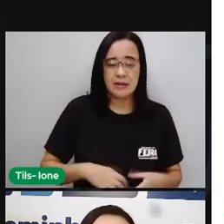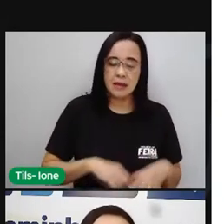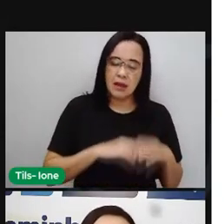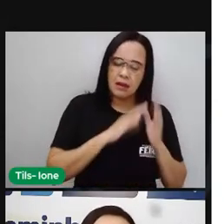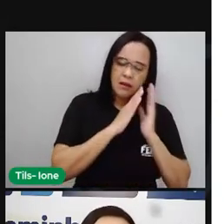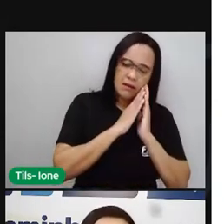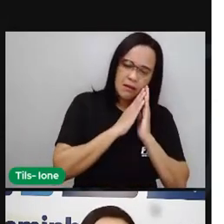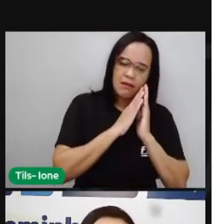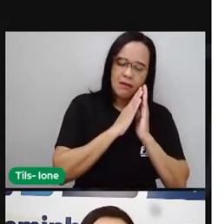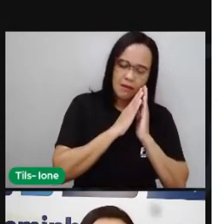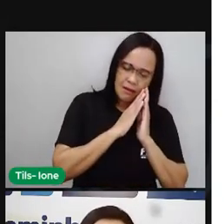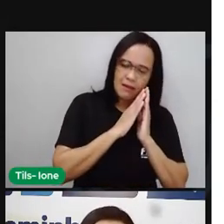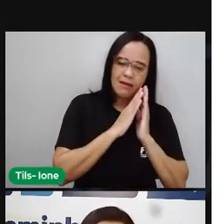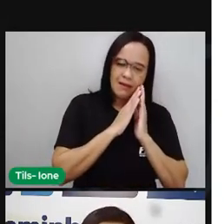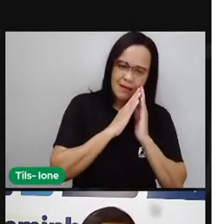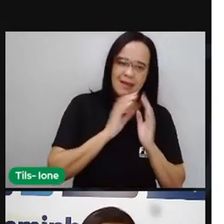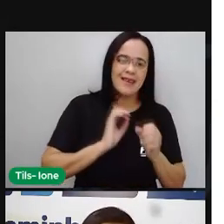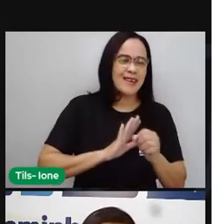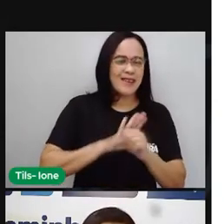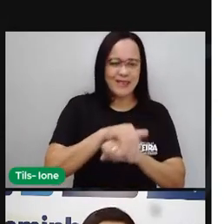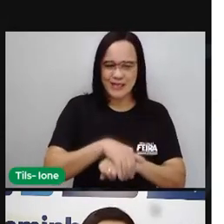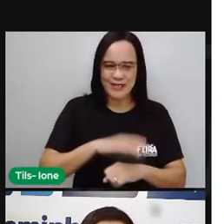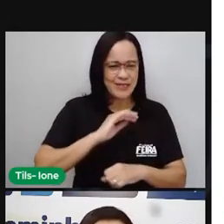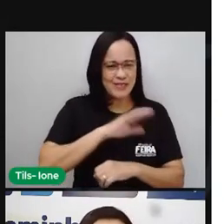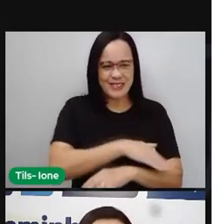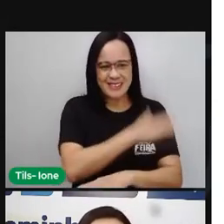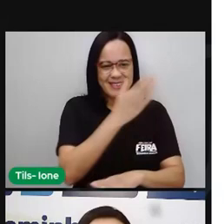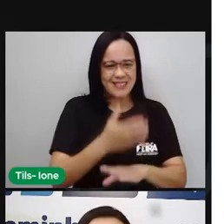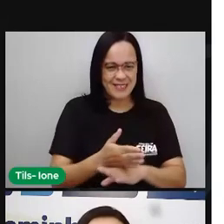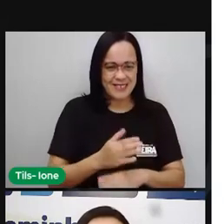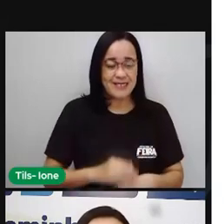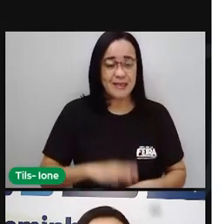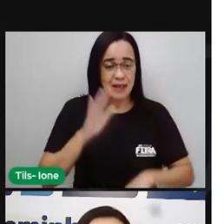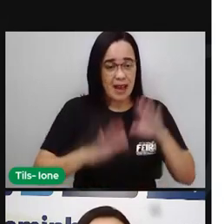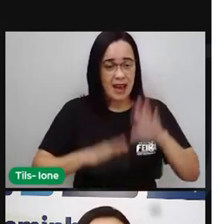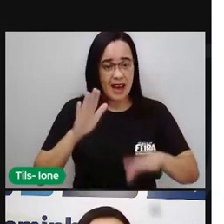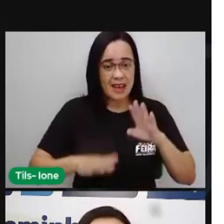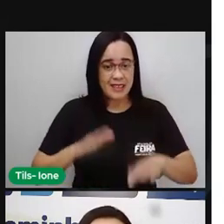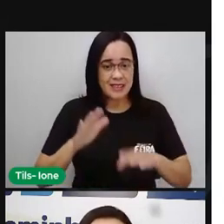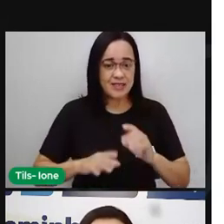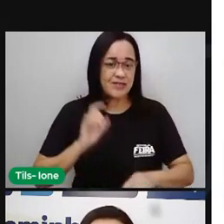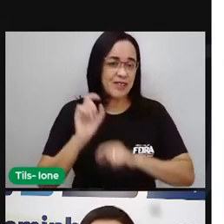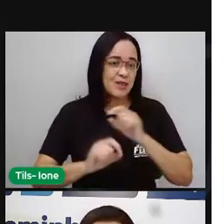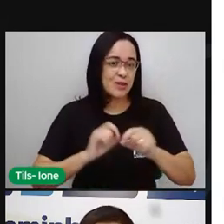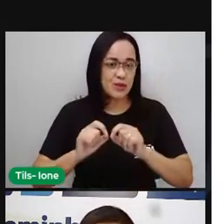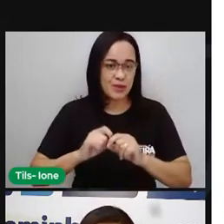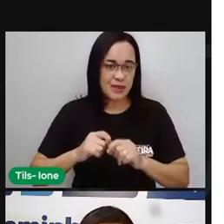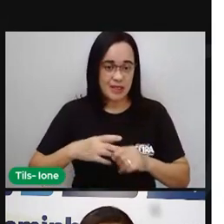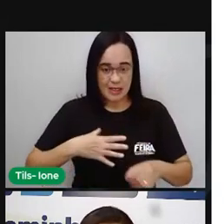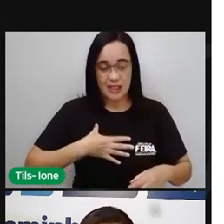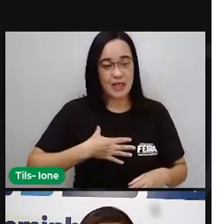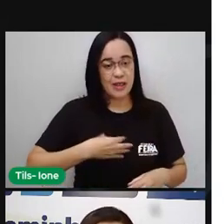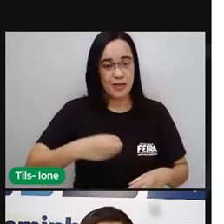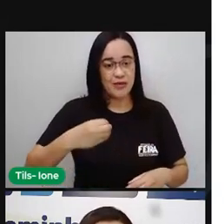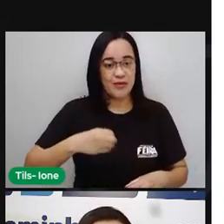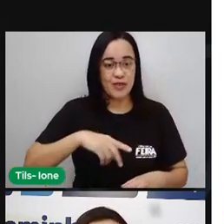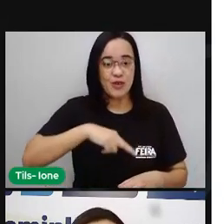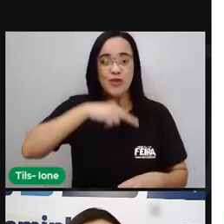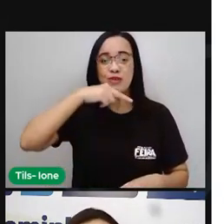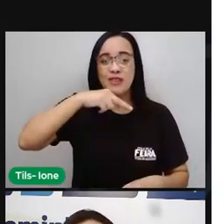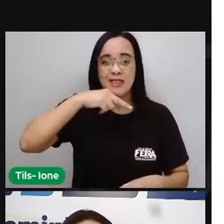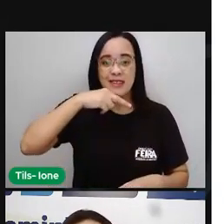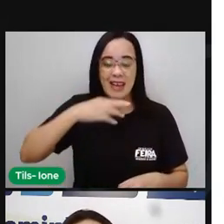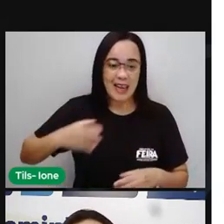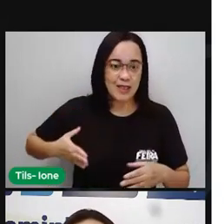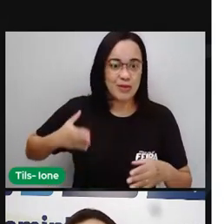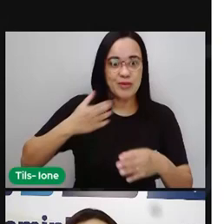dia, e cochila a noite inteira. Às vezes, porém, o bando dos netos invade a sala. Entram